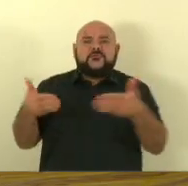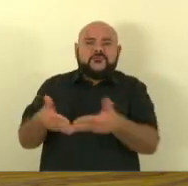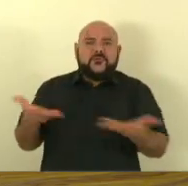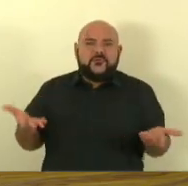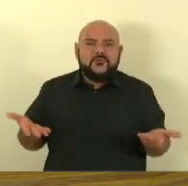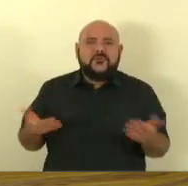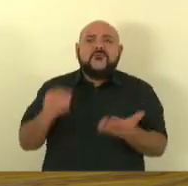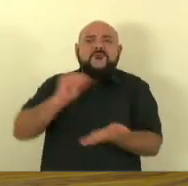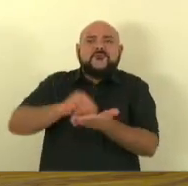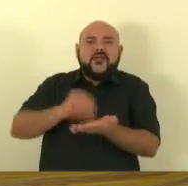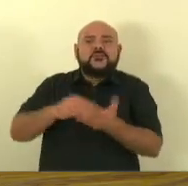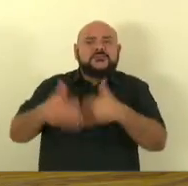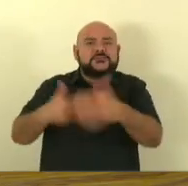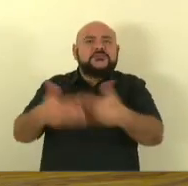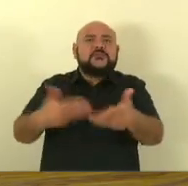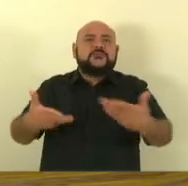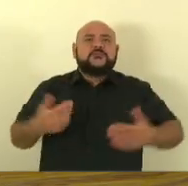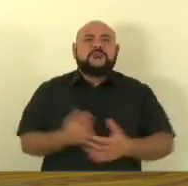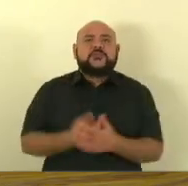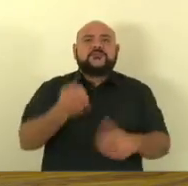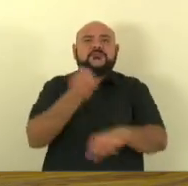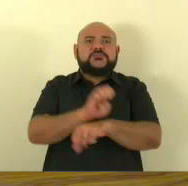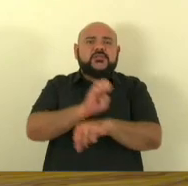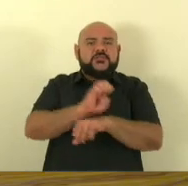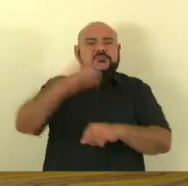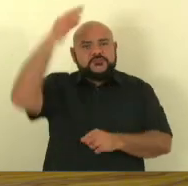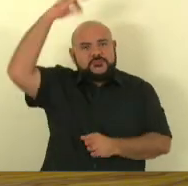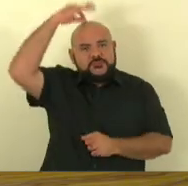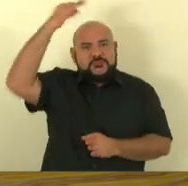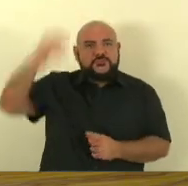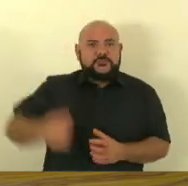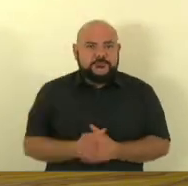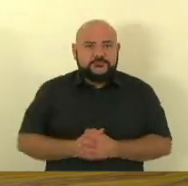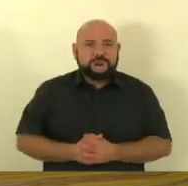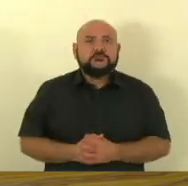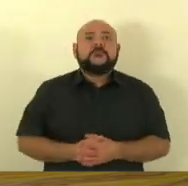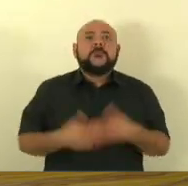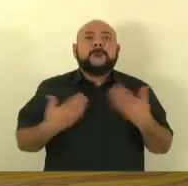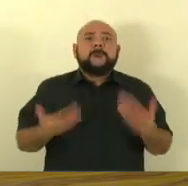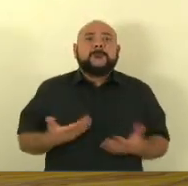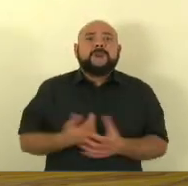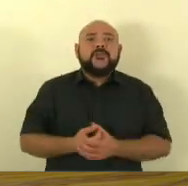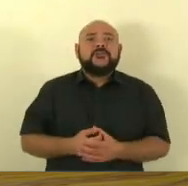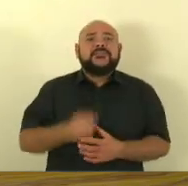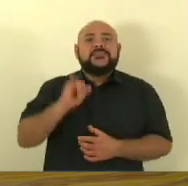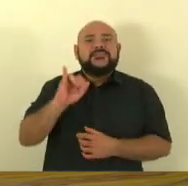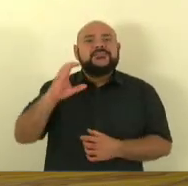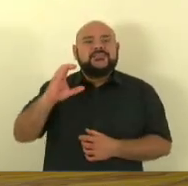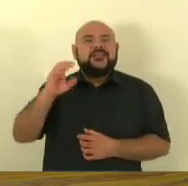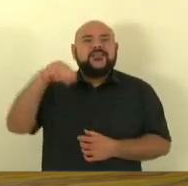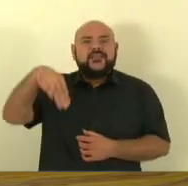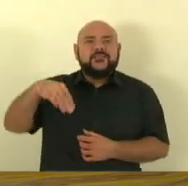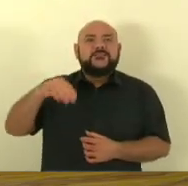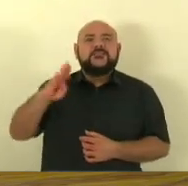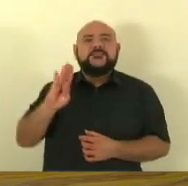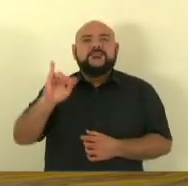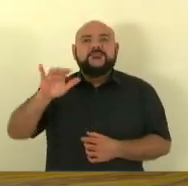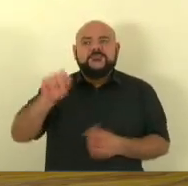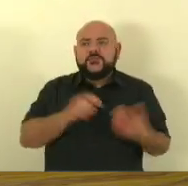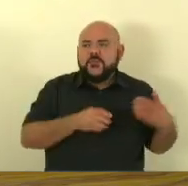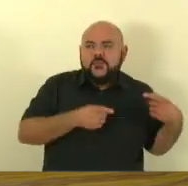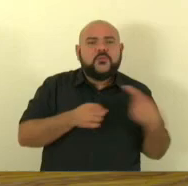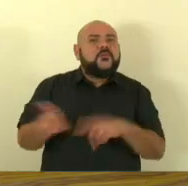desenvolvimento do nosso estado meu repúdio a essa iniciativa do ICMBio meu repúdio total a gente quer lutar para